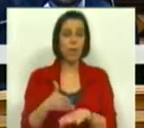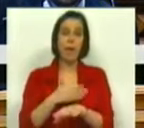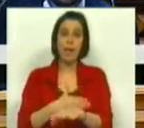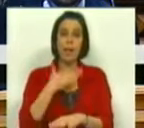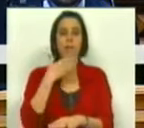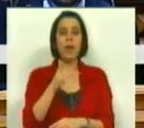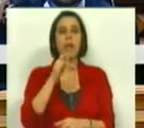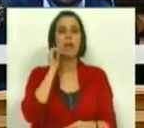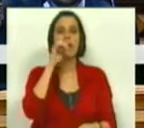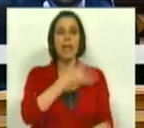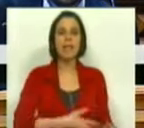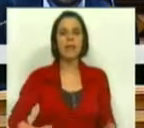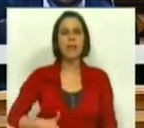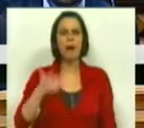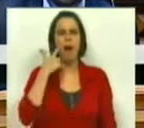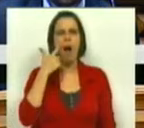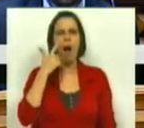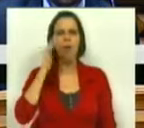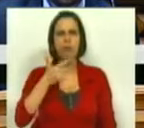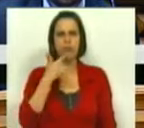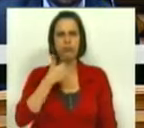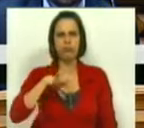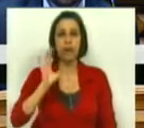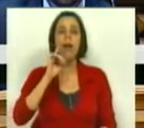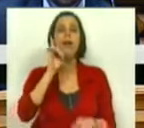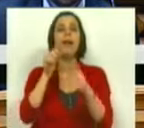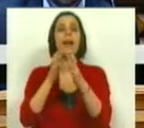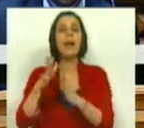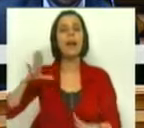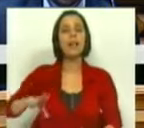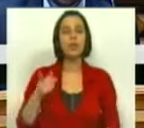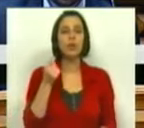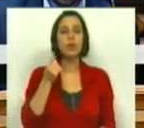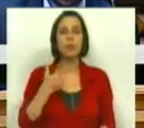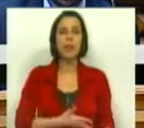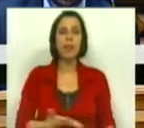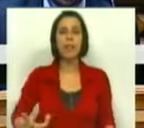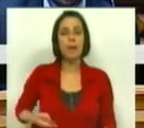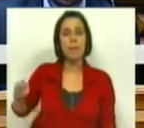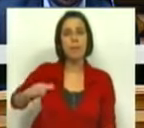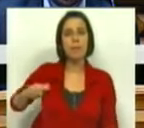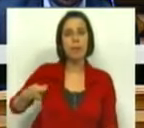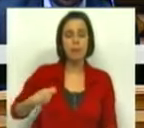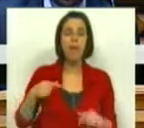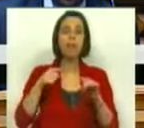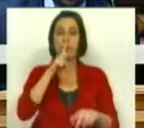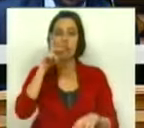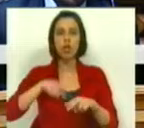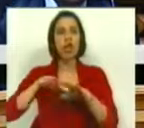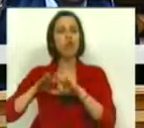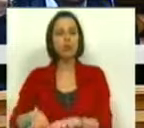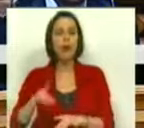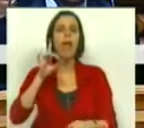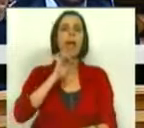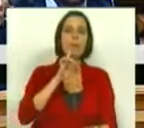antecipada antecipada para os desempregados de longa duração e para todos aqueles que estão a receber o subsídio de desemprego. E esta suspensão